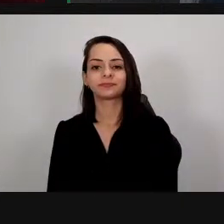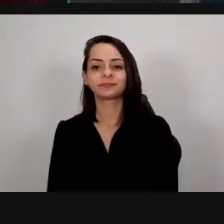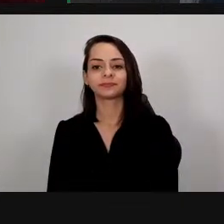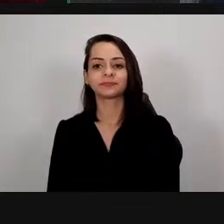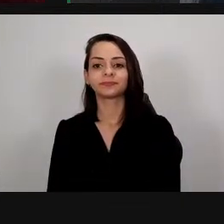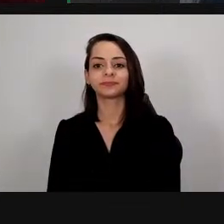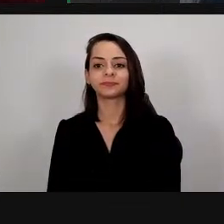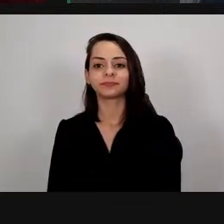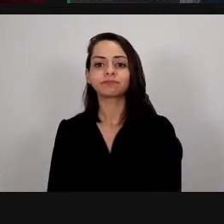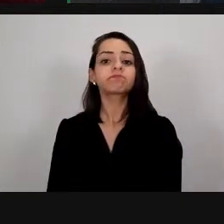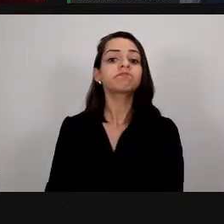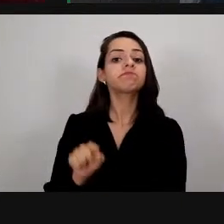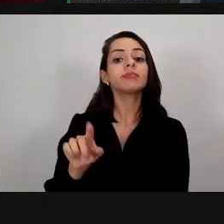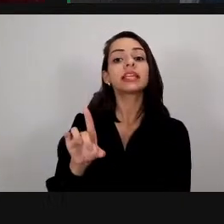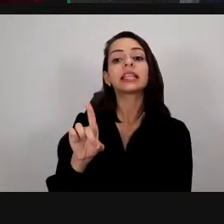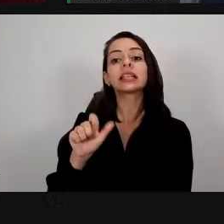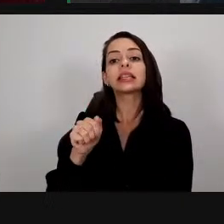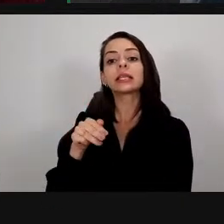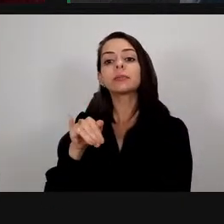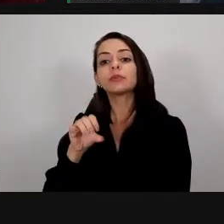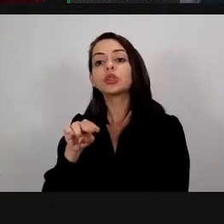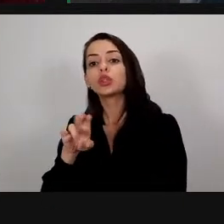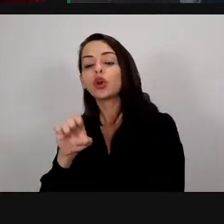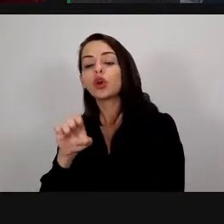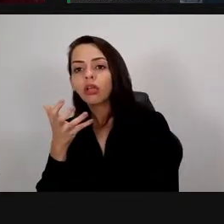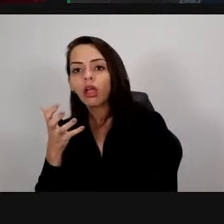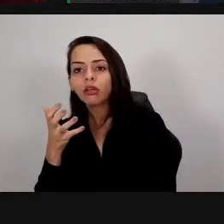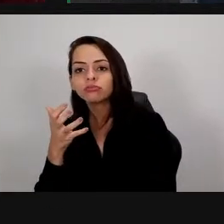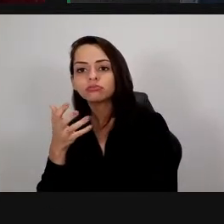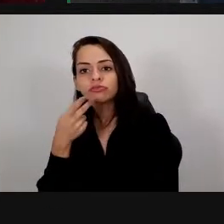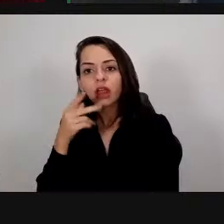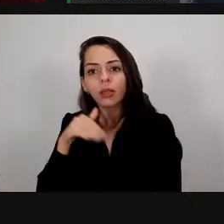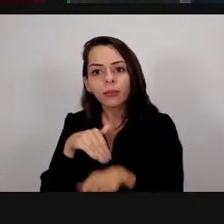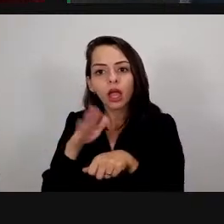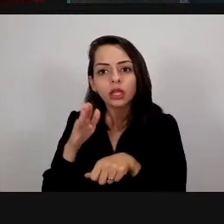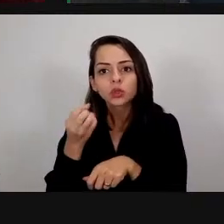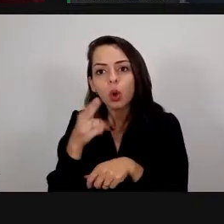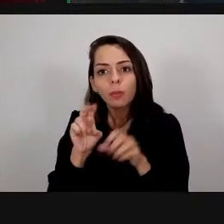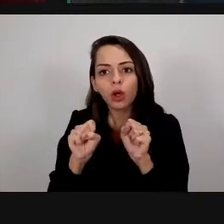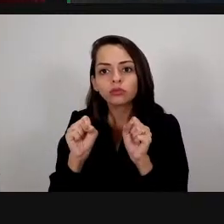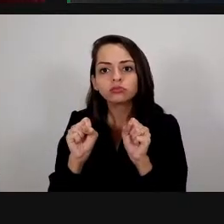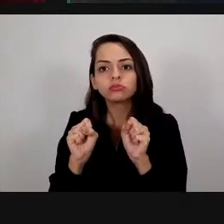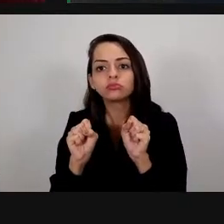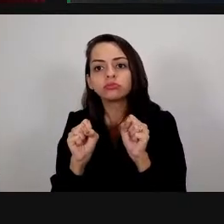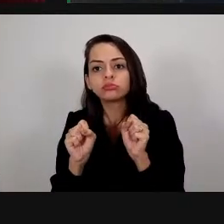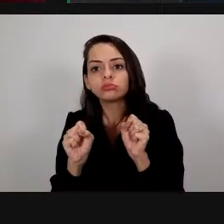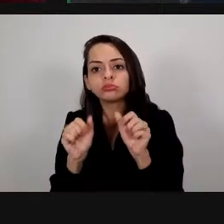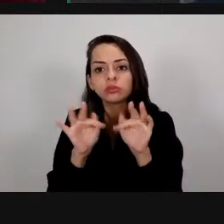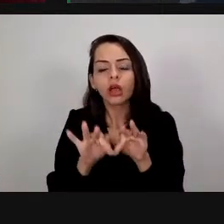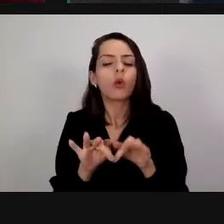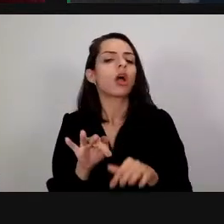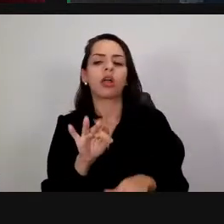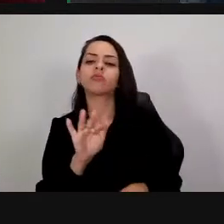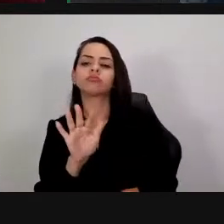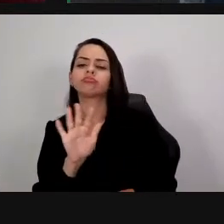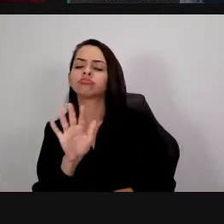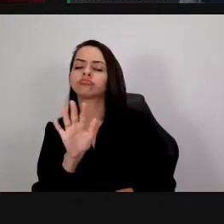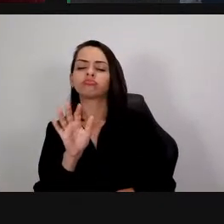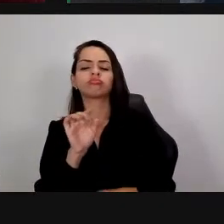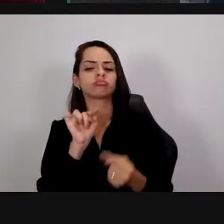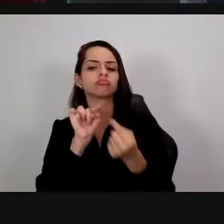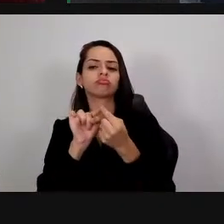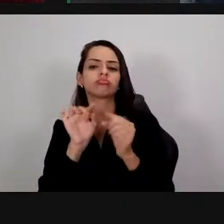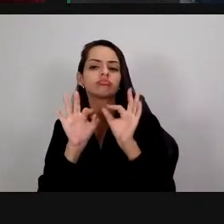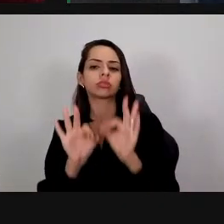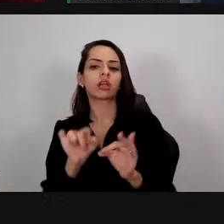Damione quer complementar ou posso passar para o Thiago não eu acho que é isso mesmo o Elton falou foi feliz na